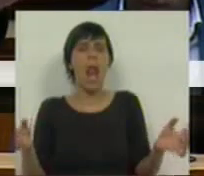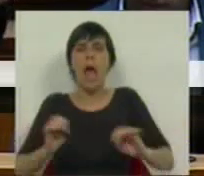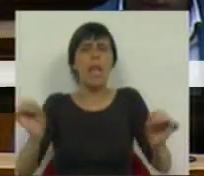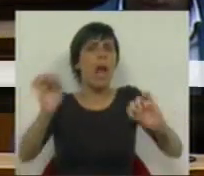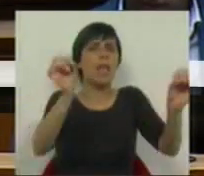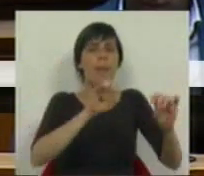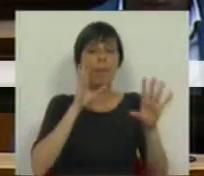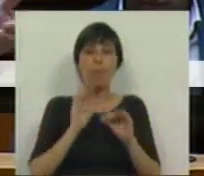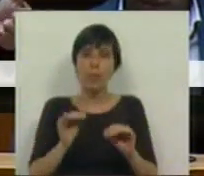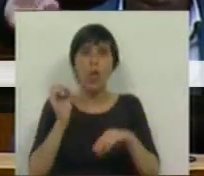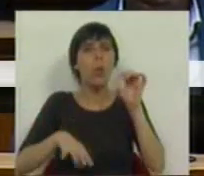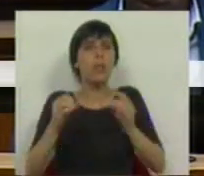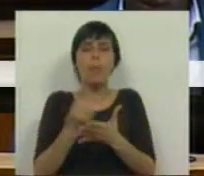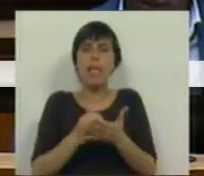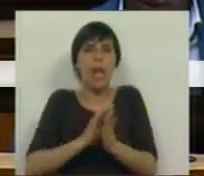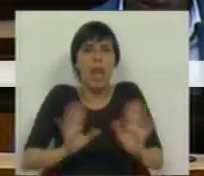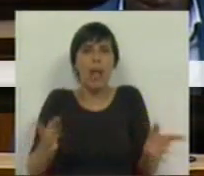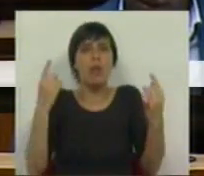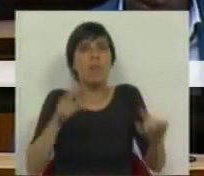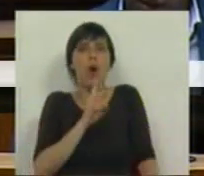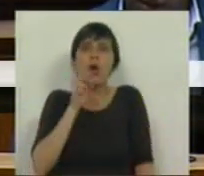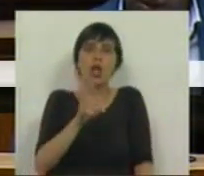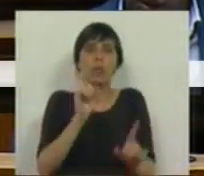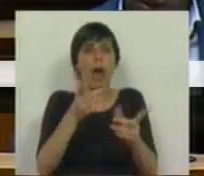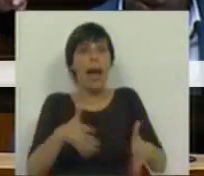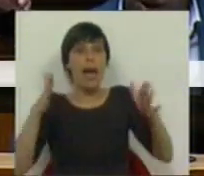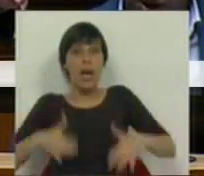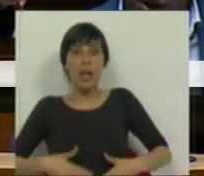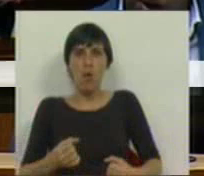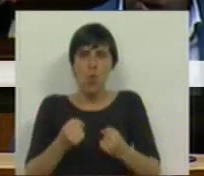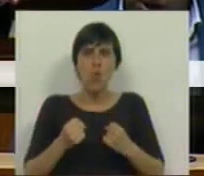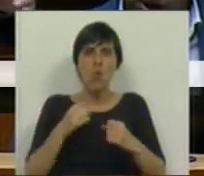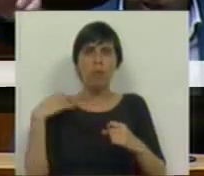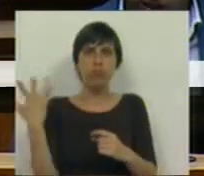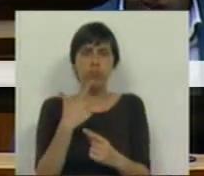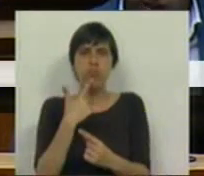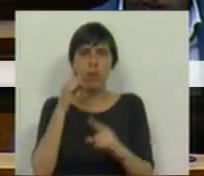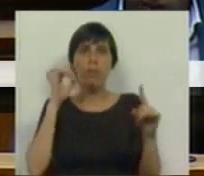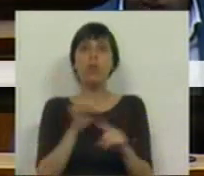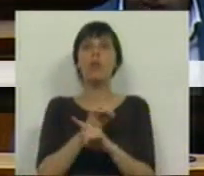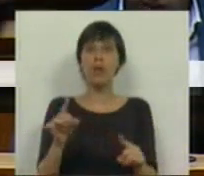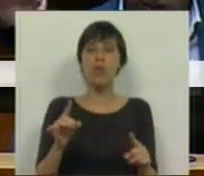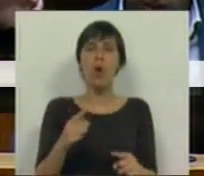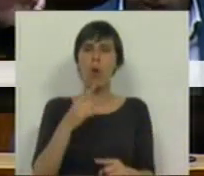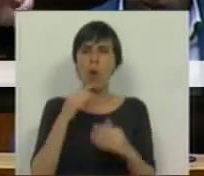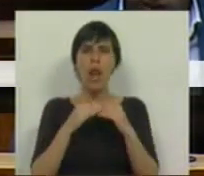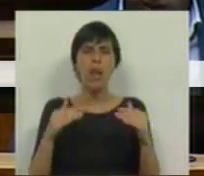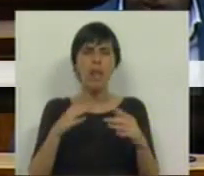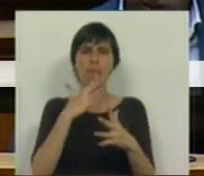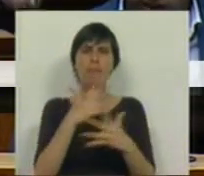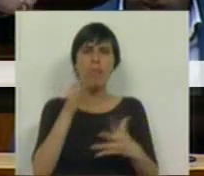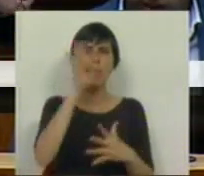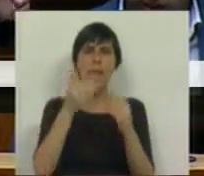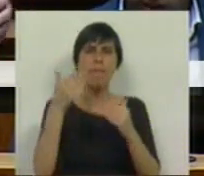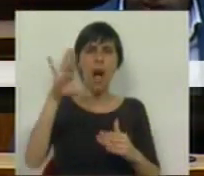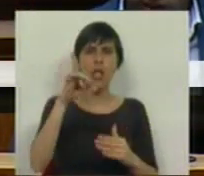passar nada na educação, recebe em resposta uma greve fortíssima dos professores, com altíssimos níveis de adesão,